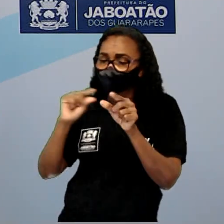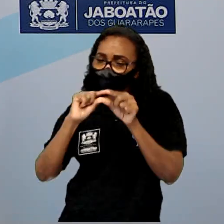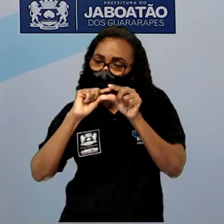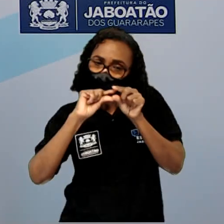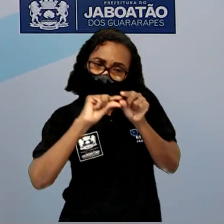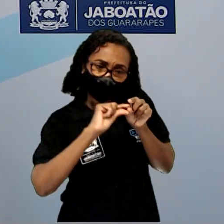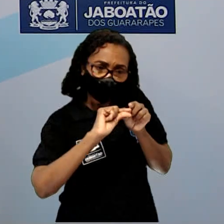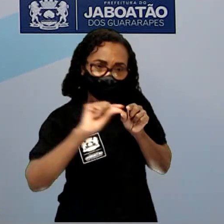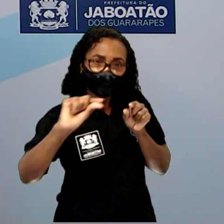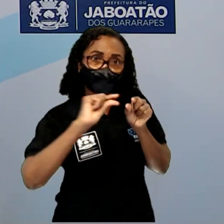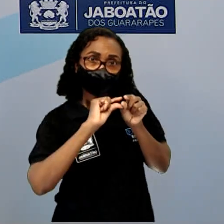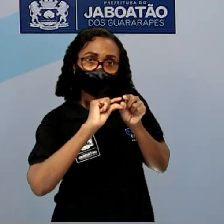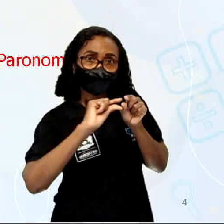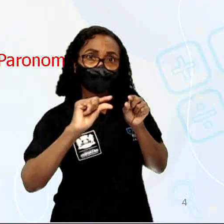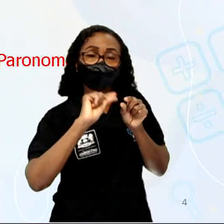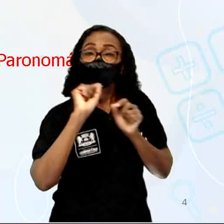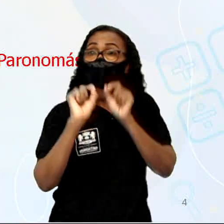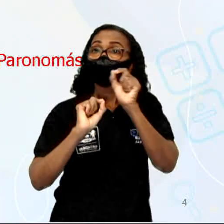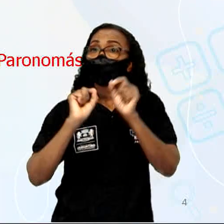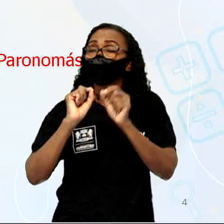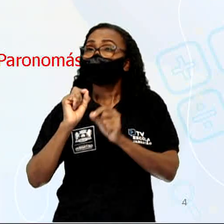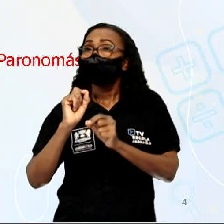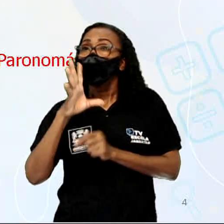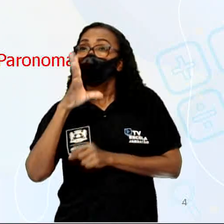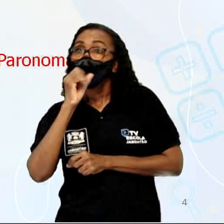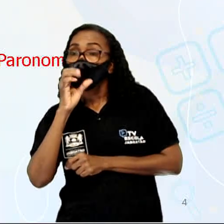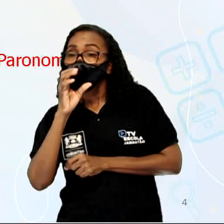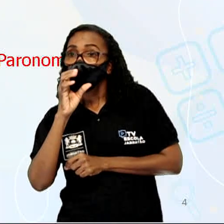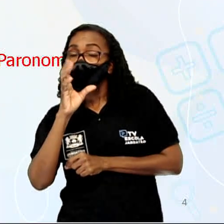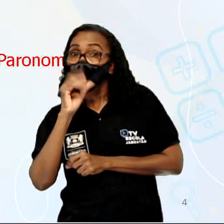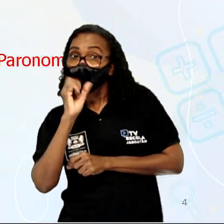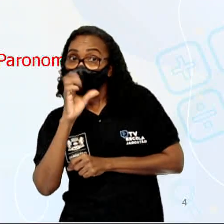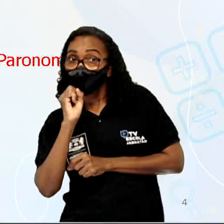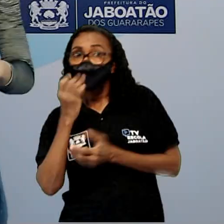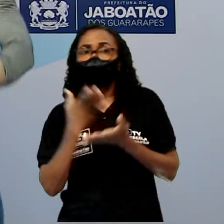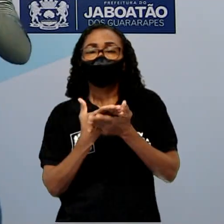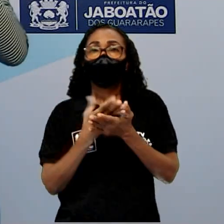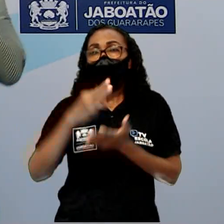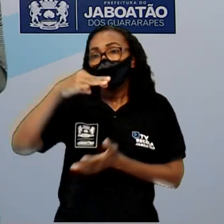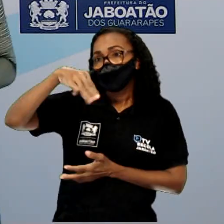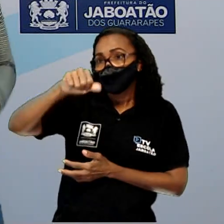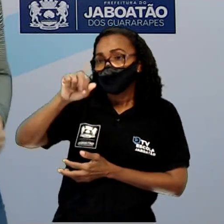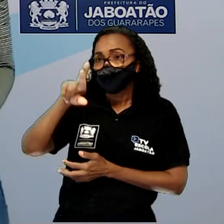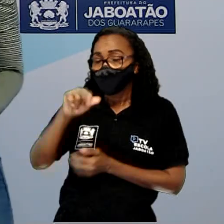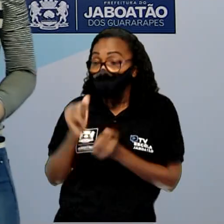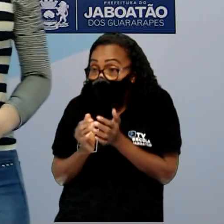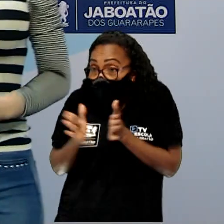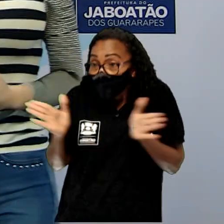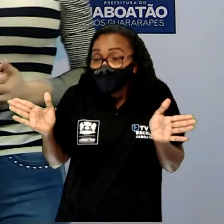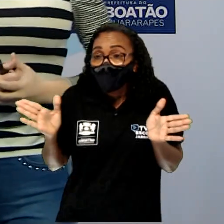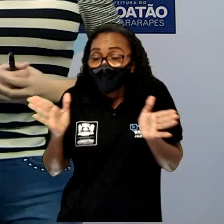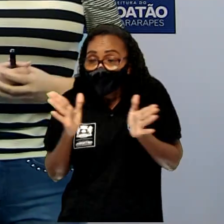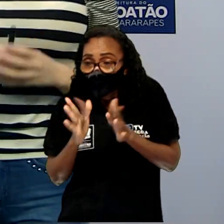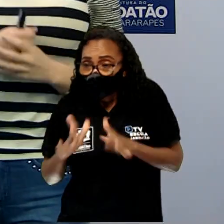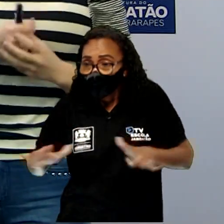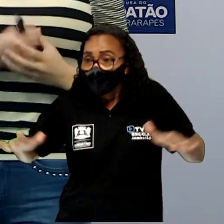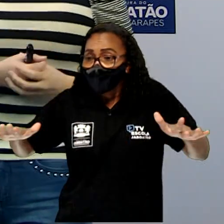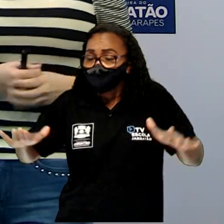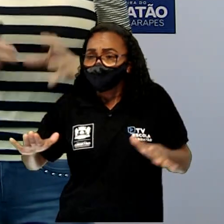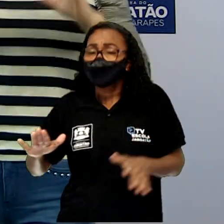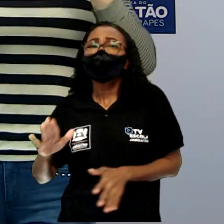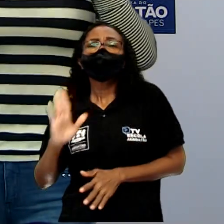laranja. Vejam, eu marquei mar aberto, mar aberto, mar aberto. Vocês notaram que Michelin